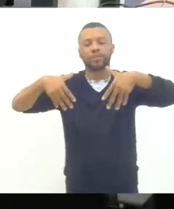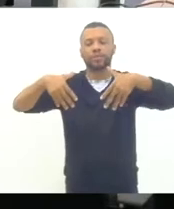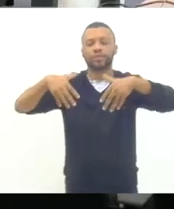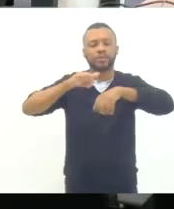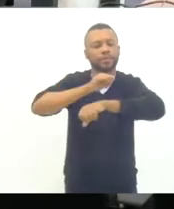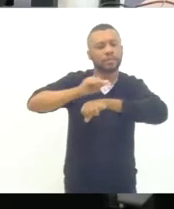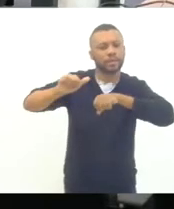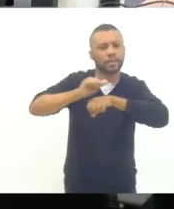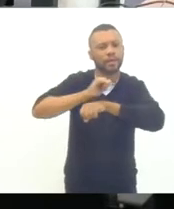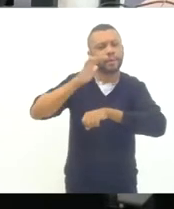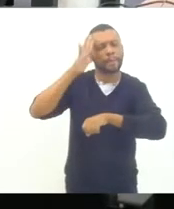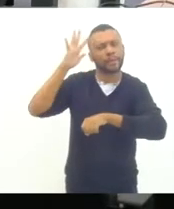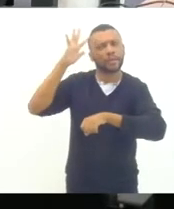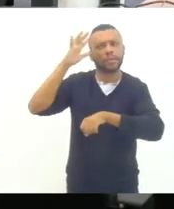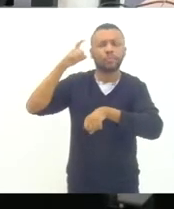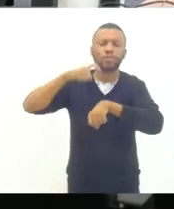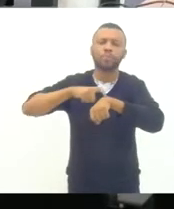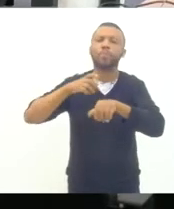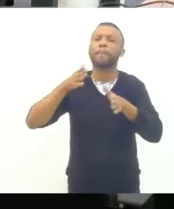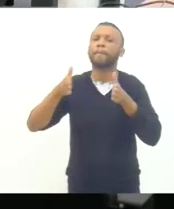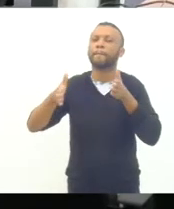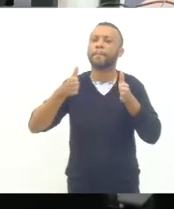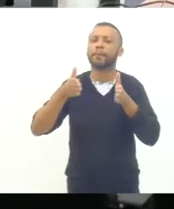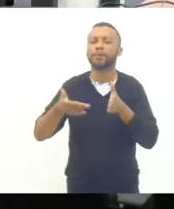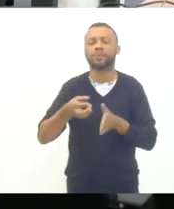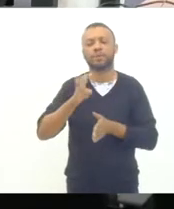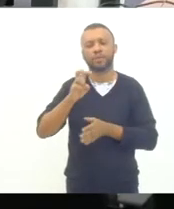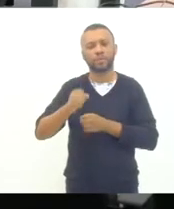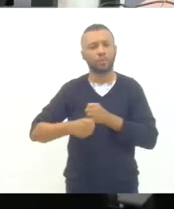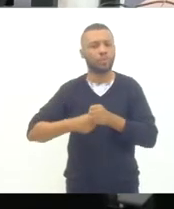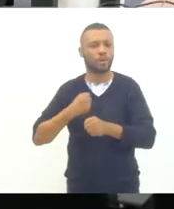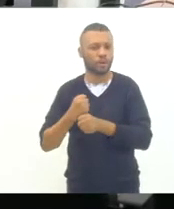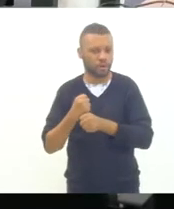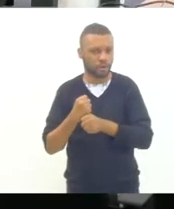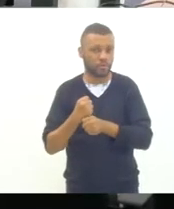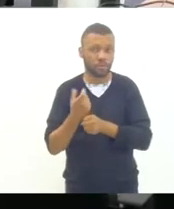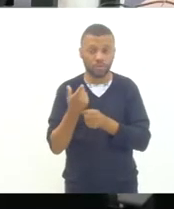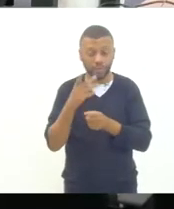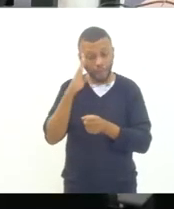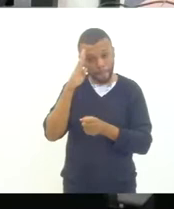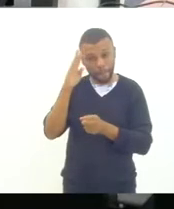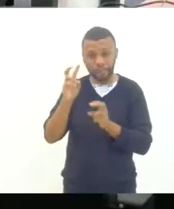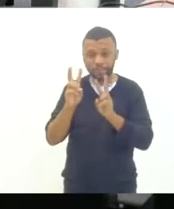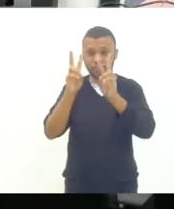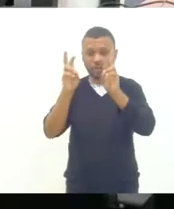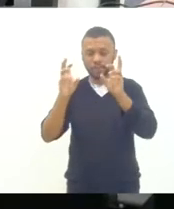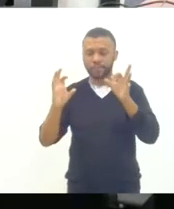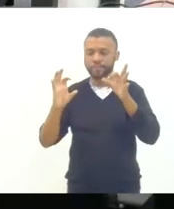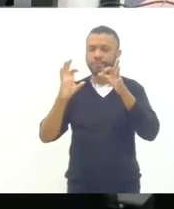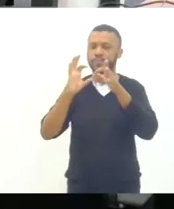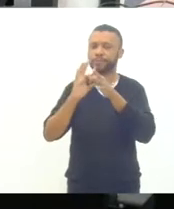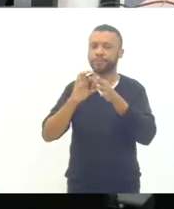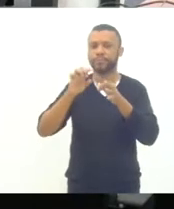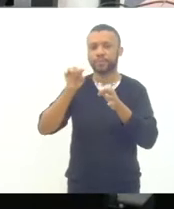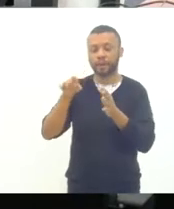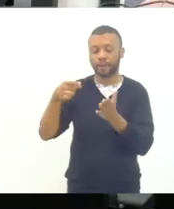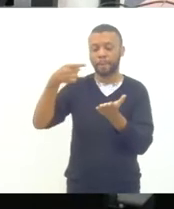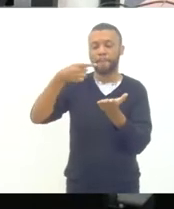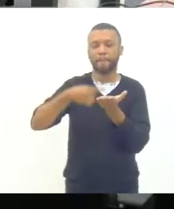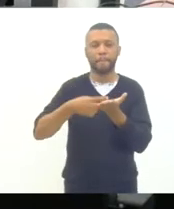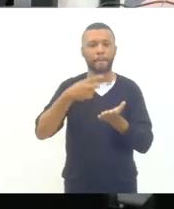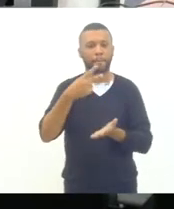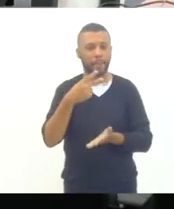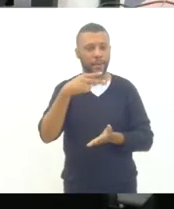de cinco anos onde a pauta principal e o alinhamento principal é com o plano estadual de